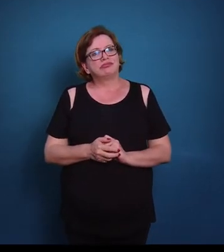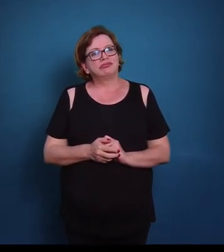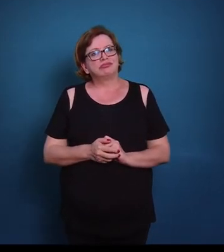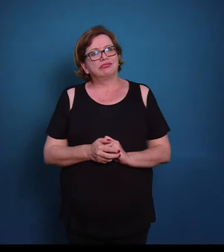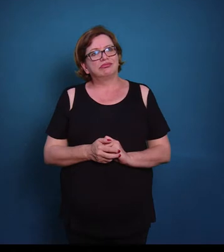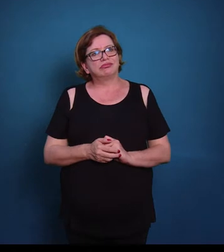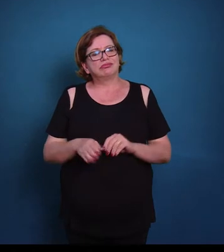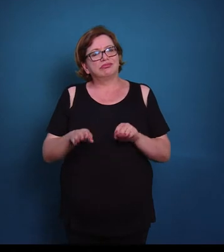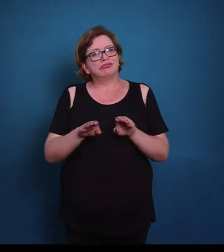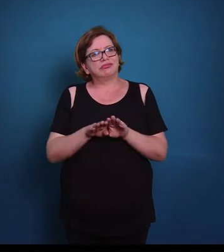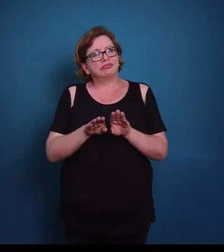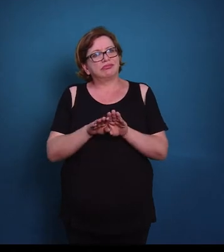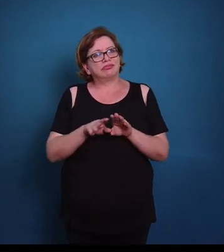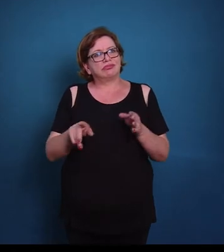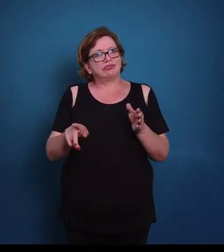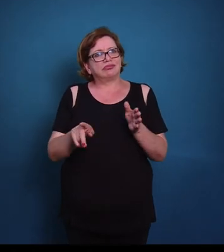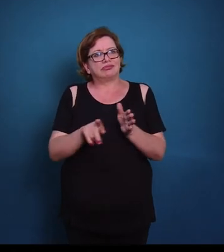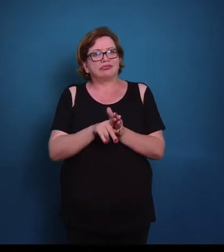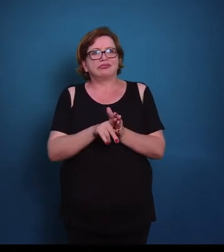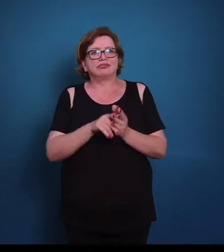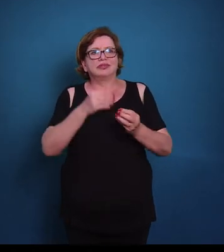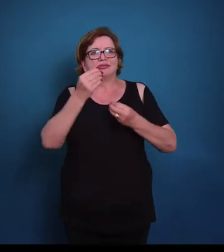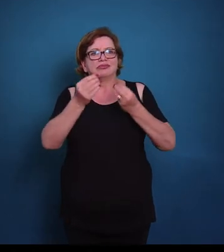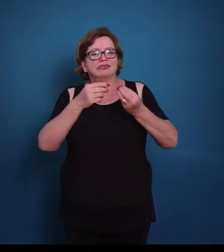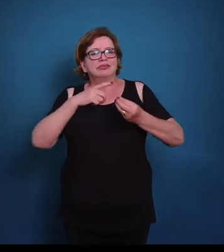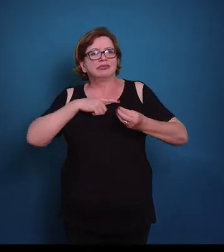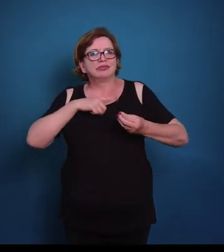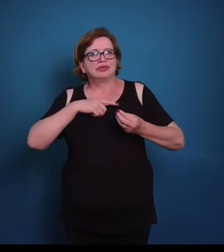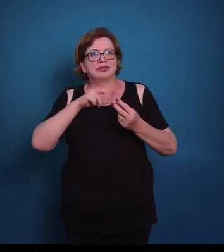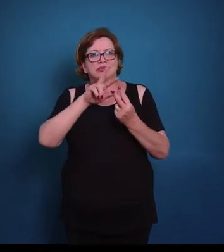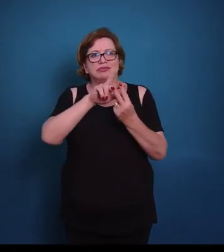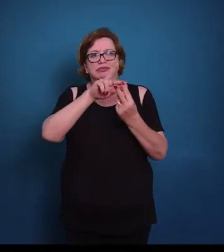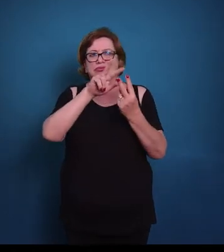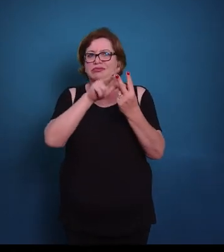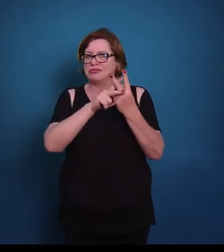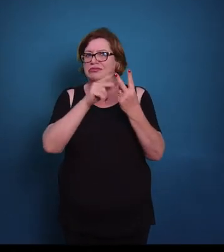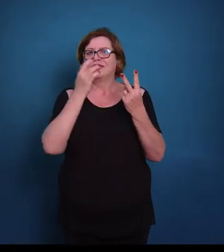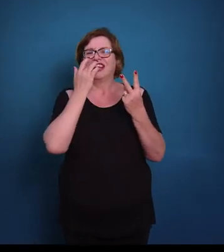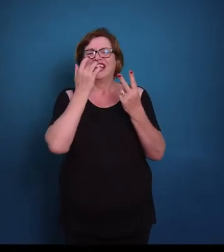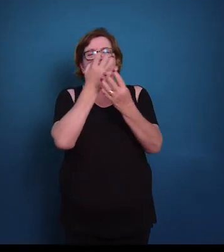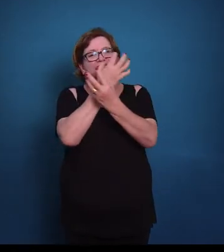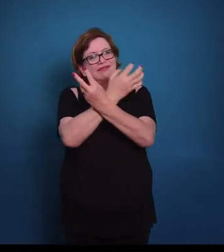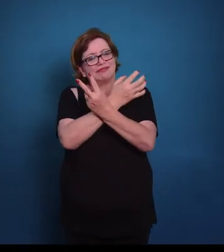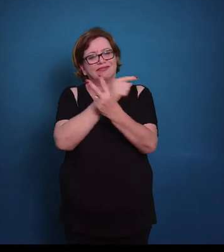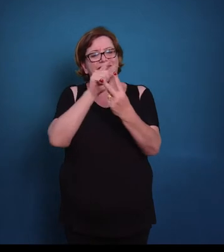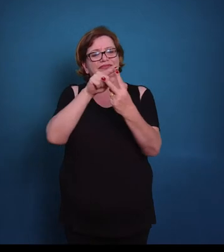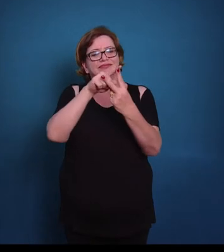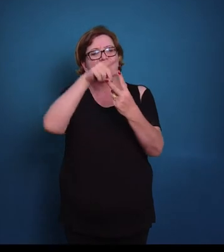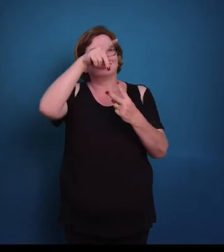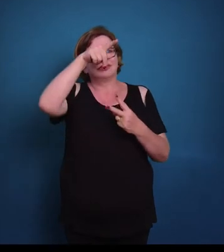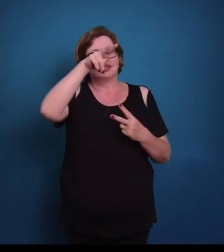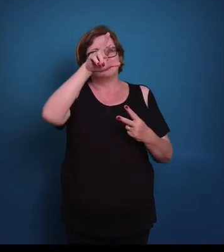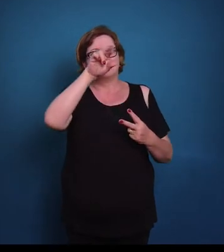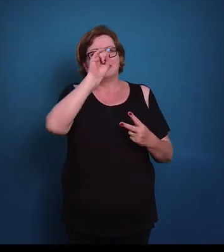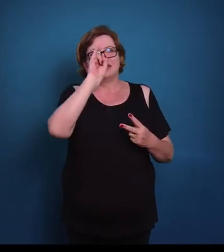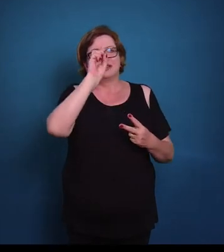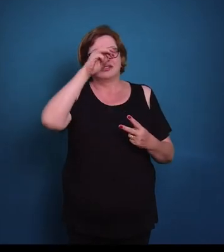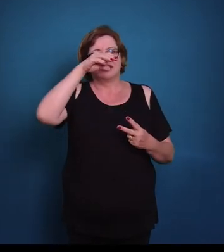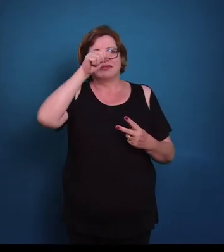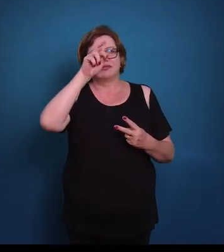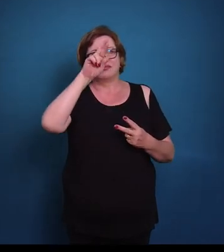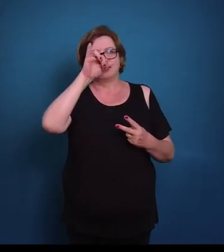Em relação à histologia, nós temos dois tipos de ossos. Nós temos o osso primário, aonde nós vamos ter aqui vários